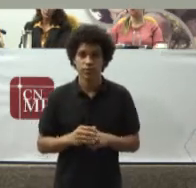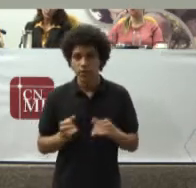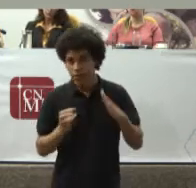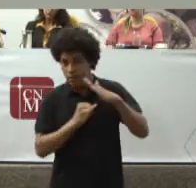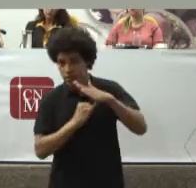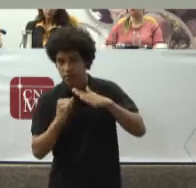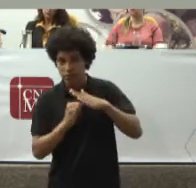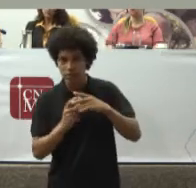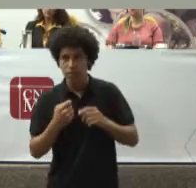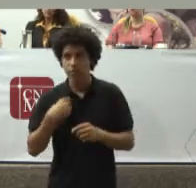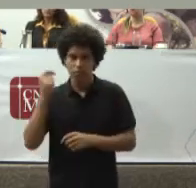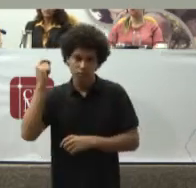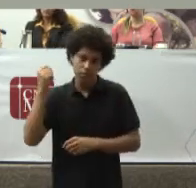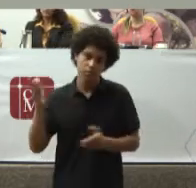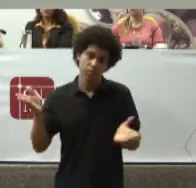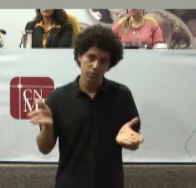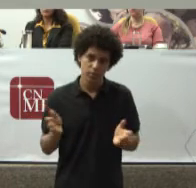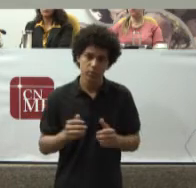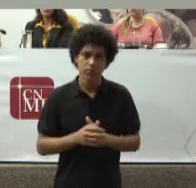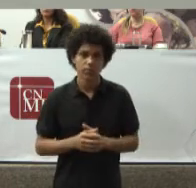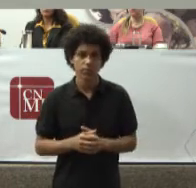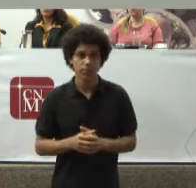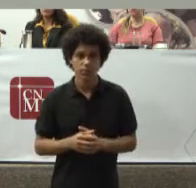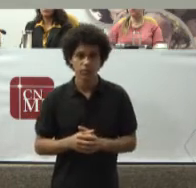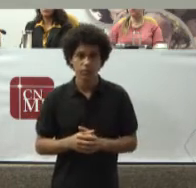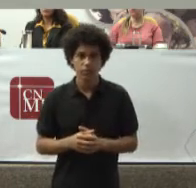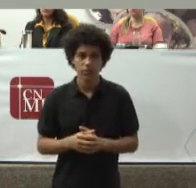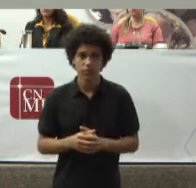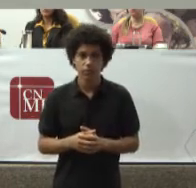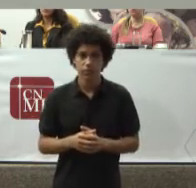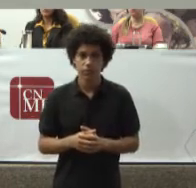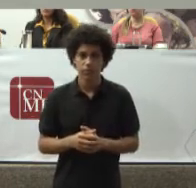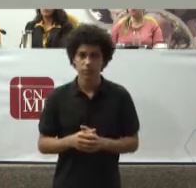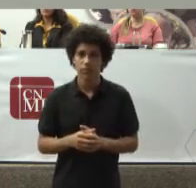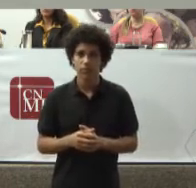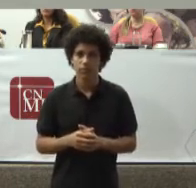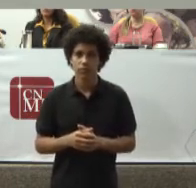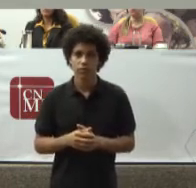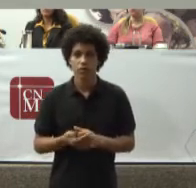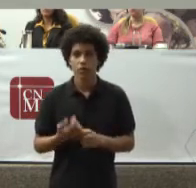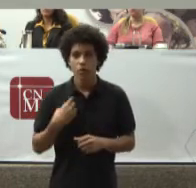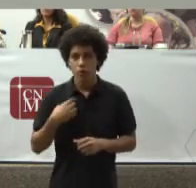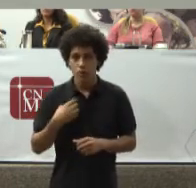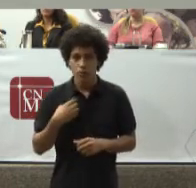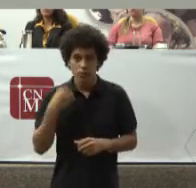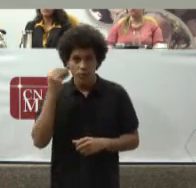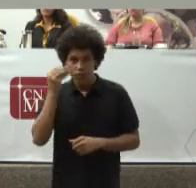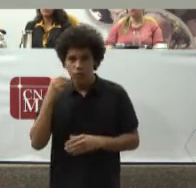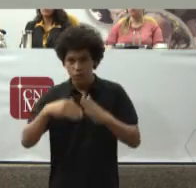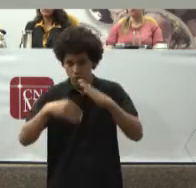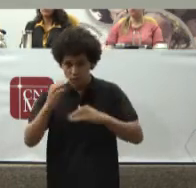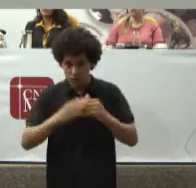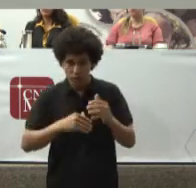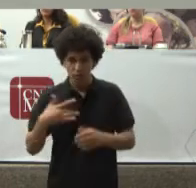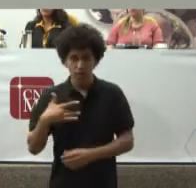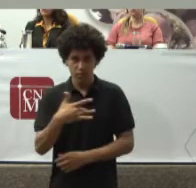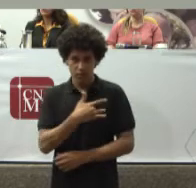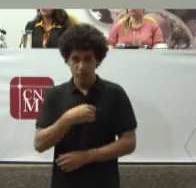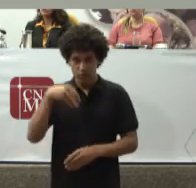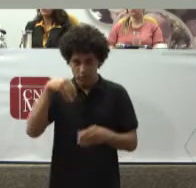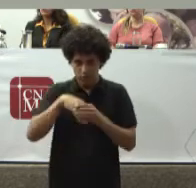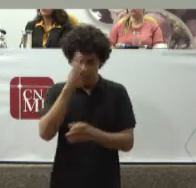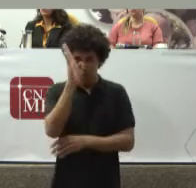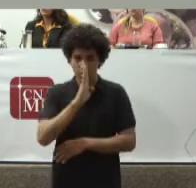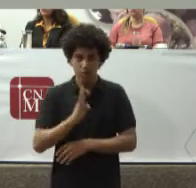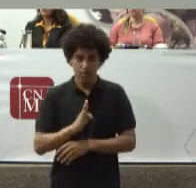constituição Dedicado A isso Os profissionais De saúde No Brasil Realizaram Antes da